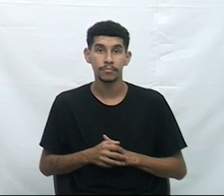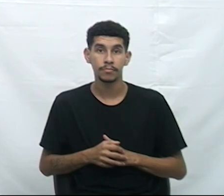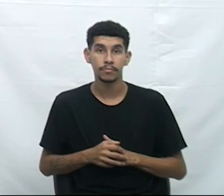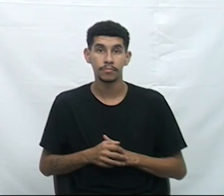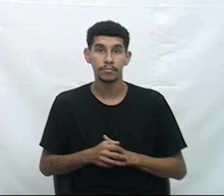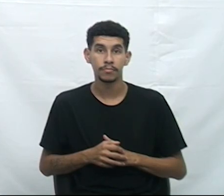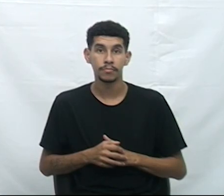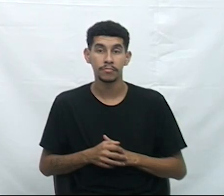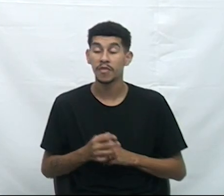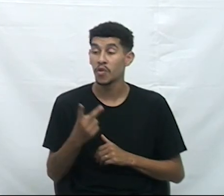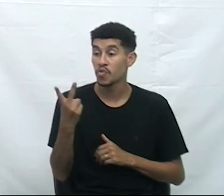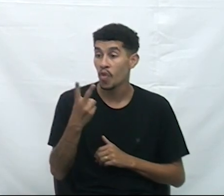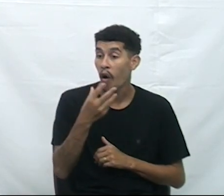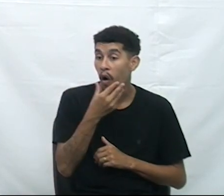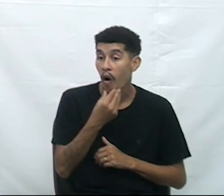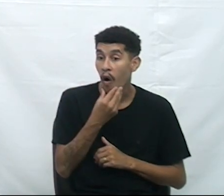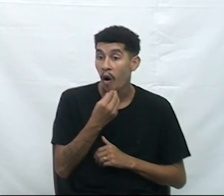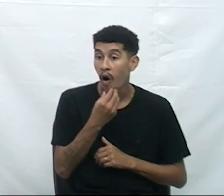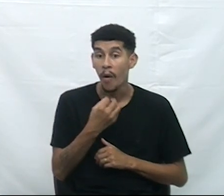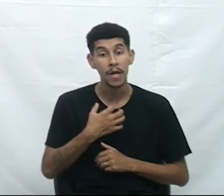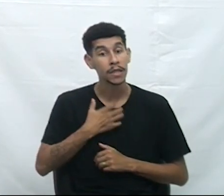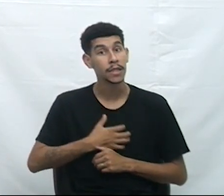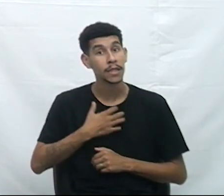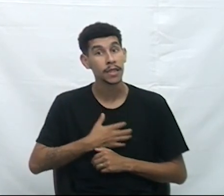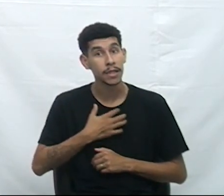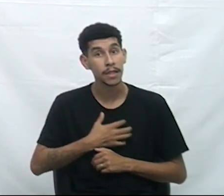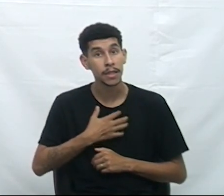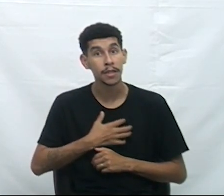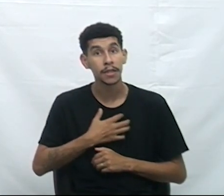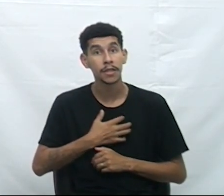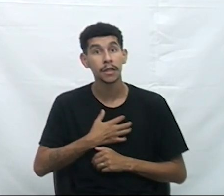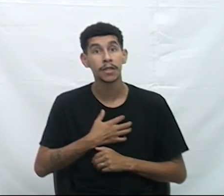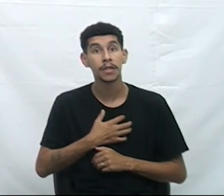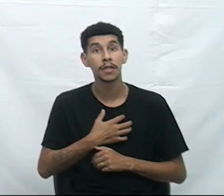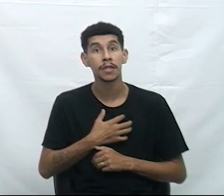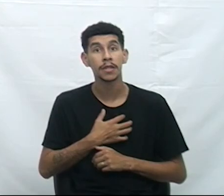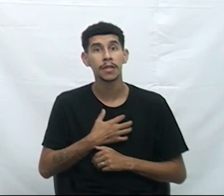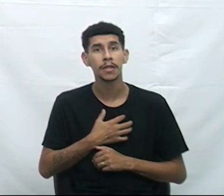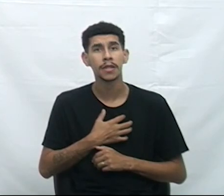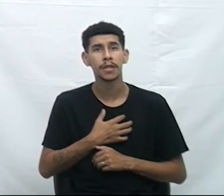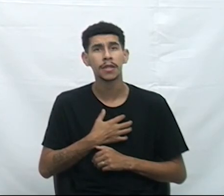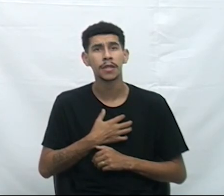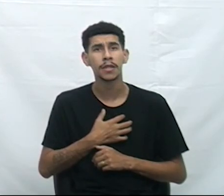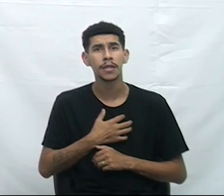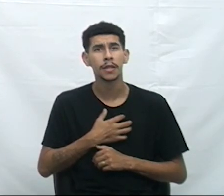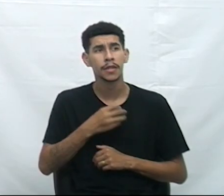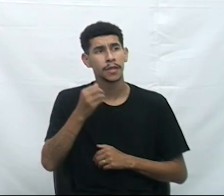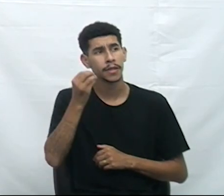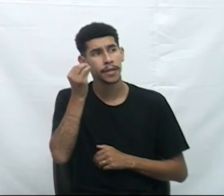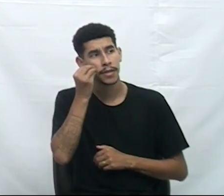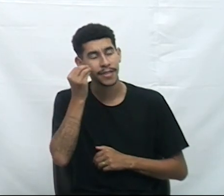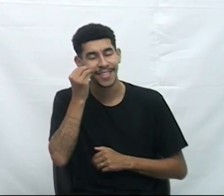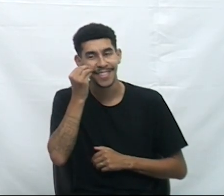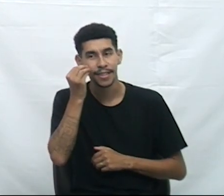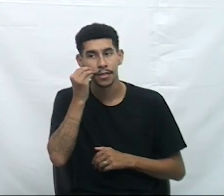desesperados por não ver aí uma luz para sair do alcoolismo,